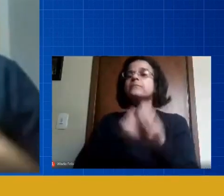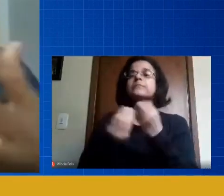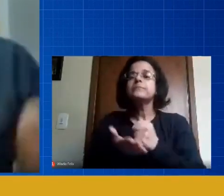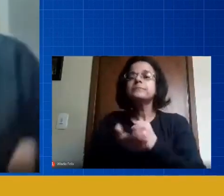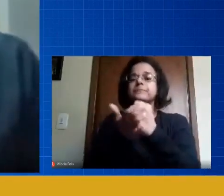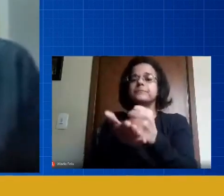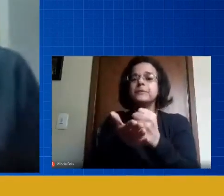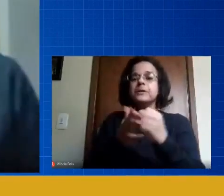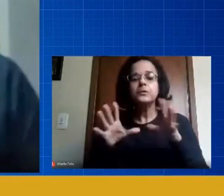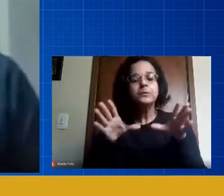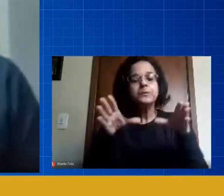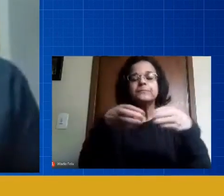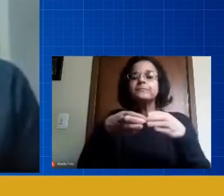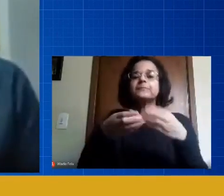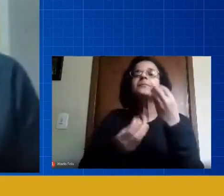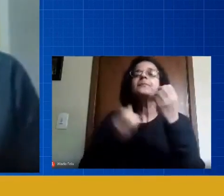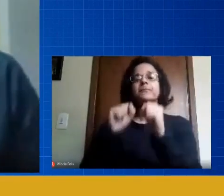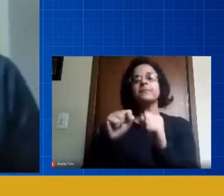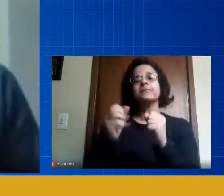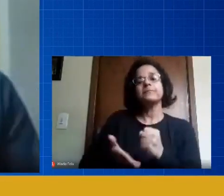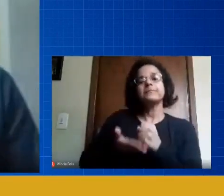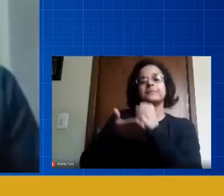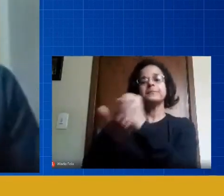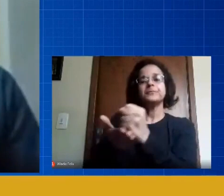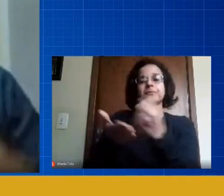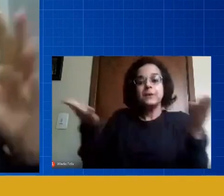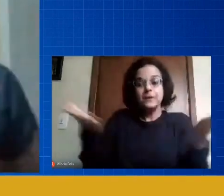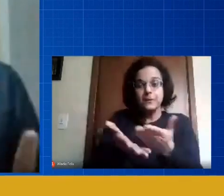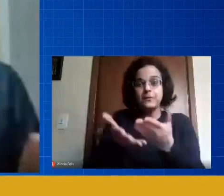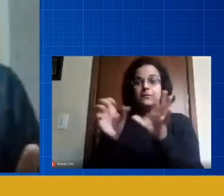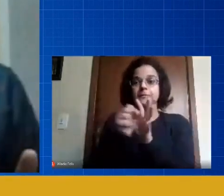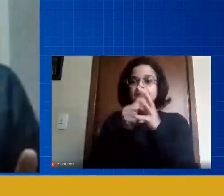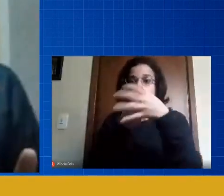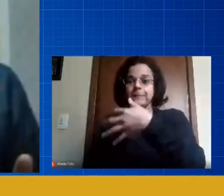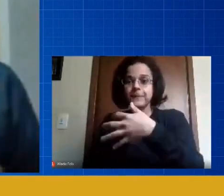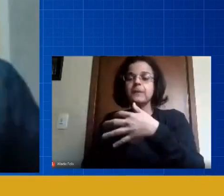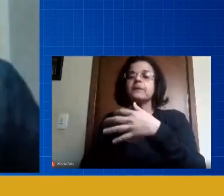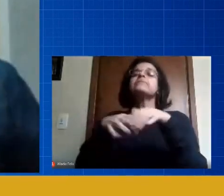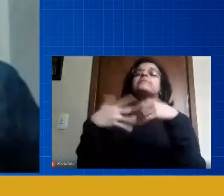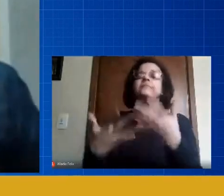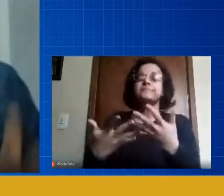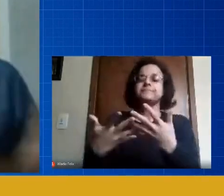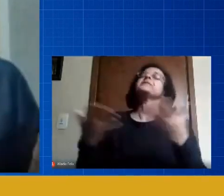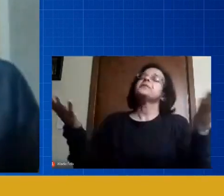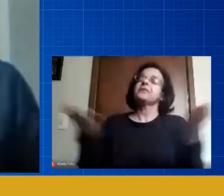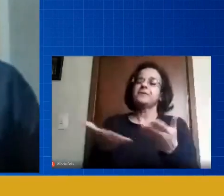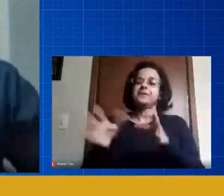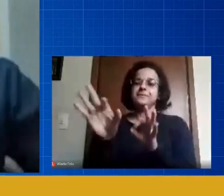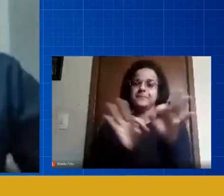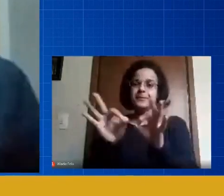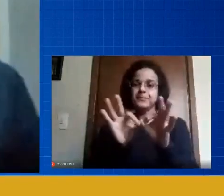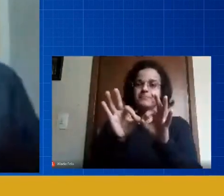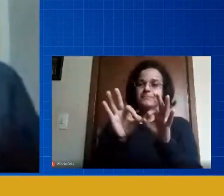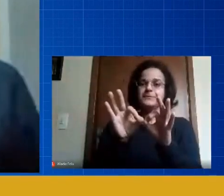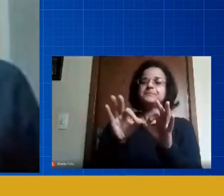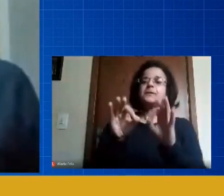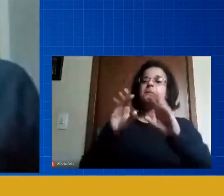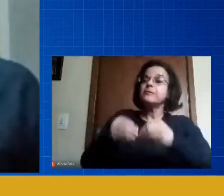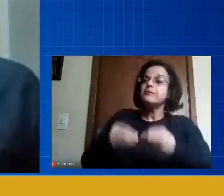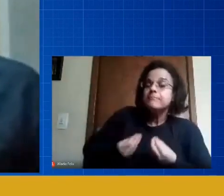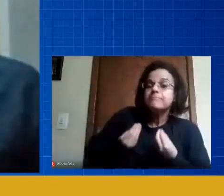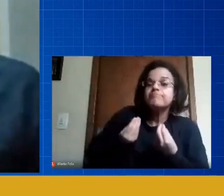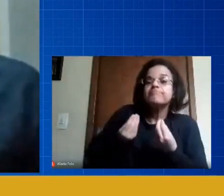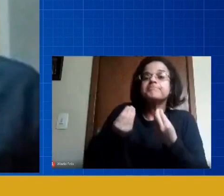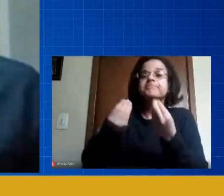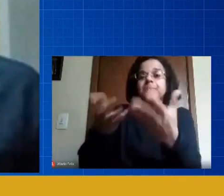ajudar nesse período de pandemia? Então, nós vamos fazer o nós vamos fazer esse projeto e nós vamos doar gratuitamente esse